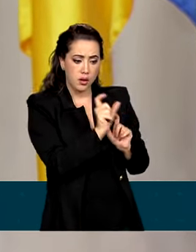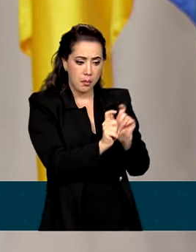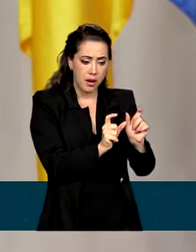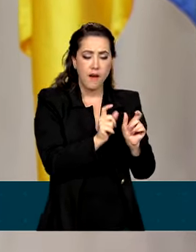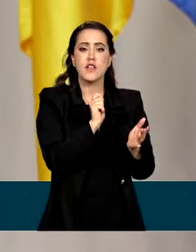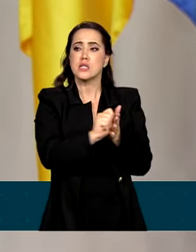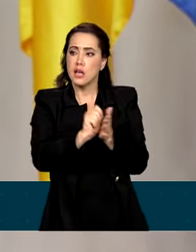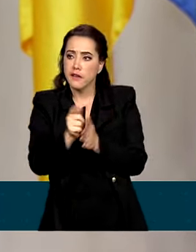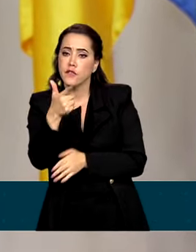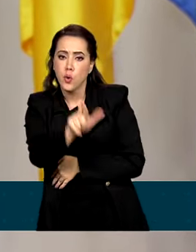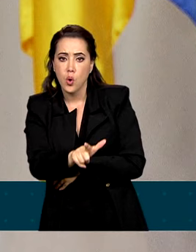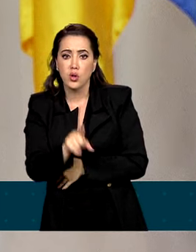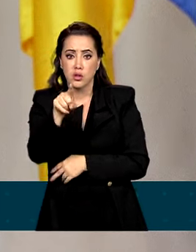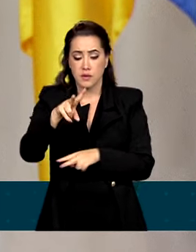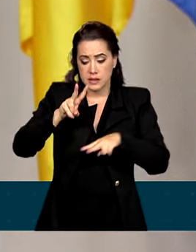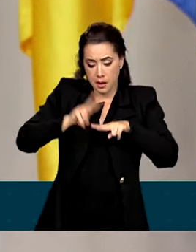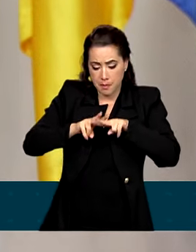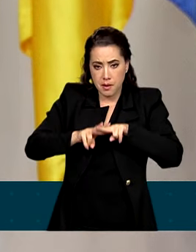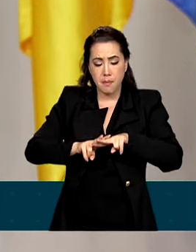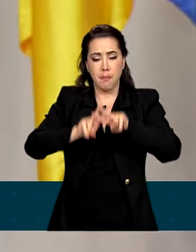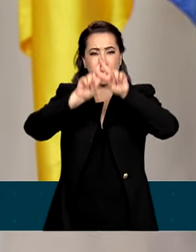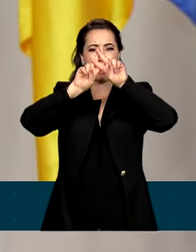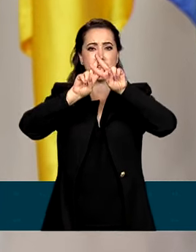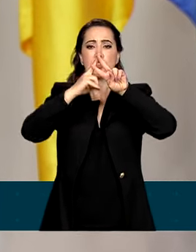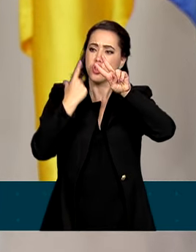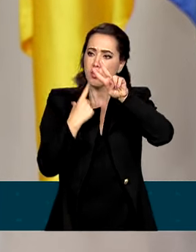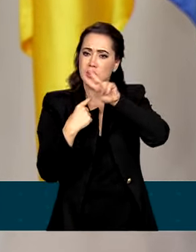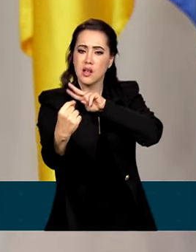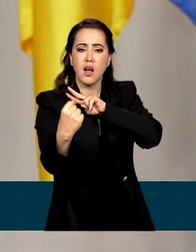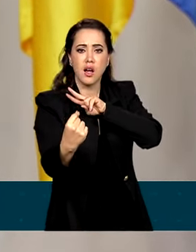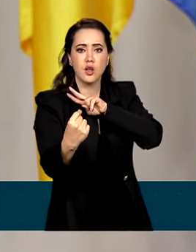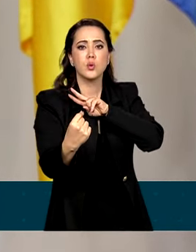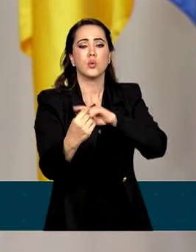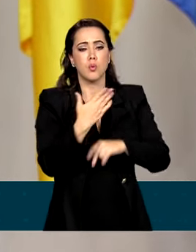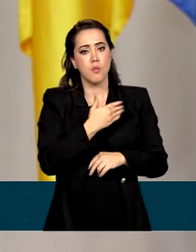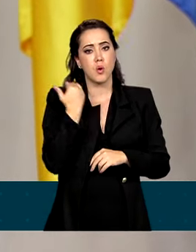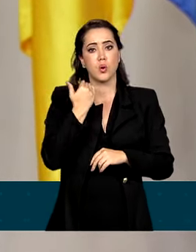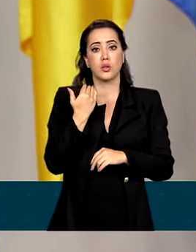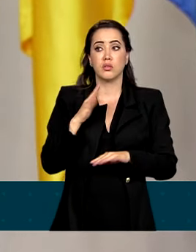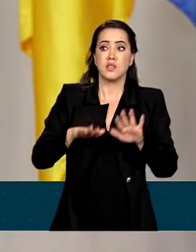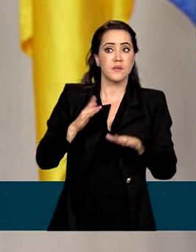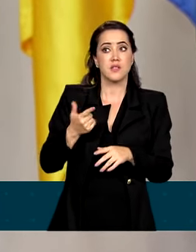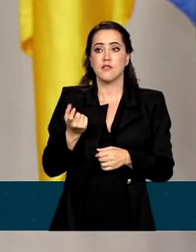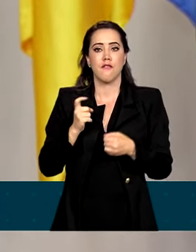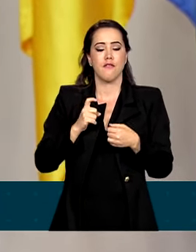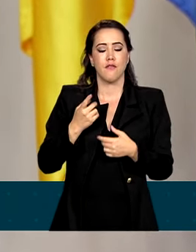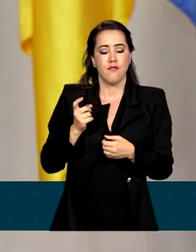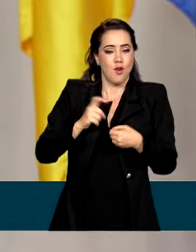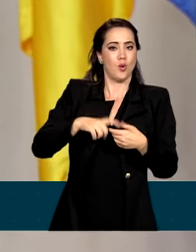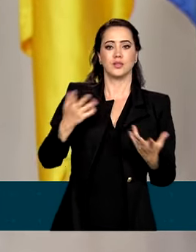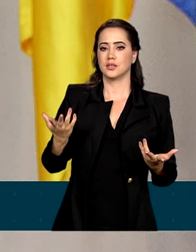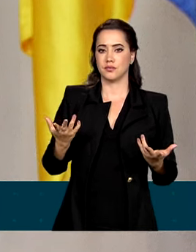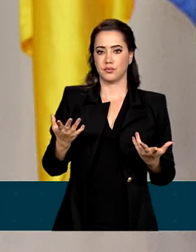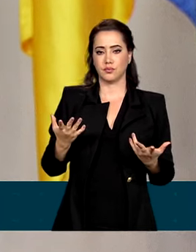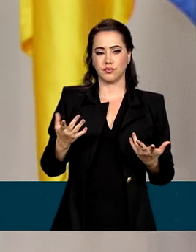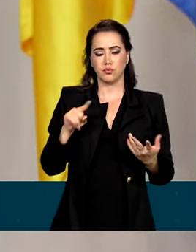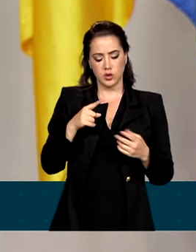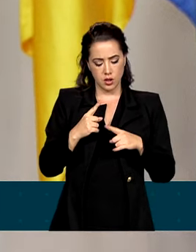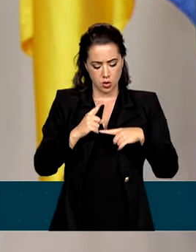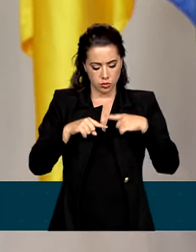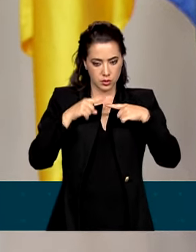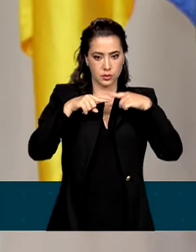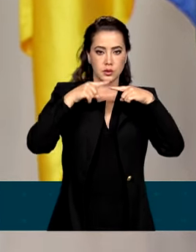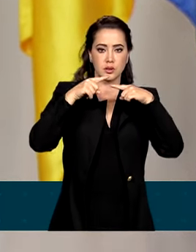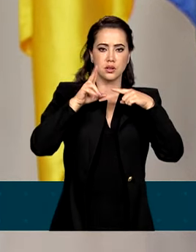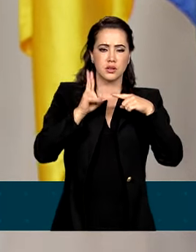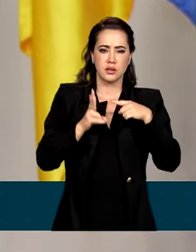me prende vivo, eu escapo morto. De repente, olha eu de novo. E o que nos faz renascer são as